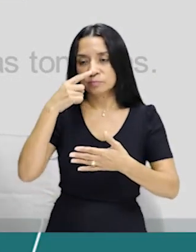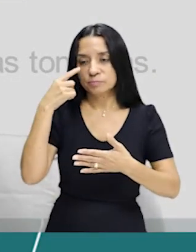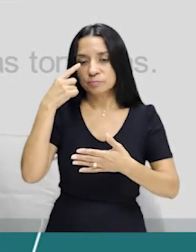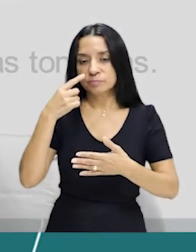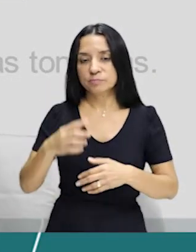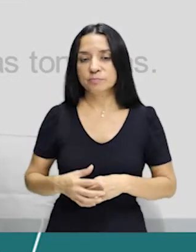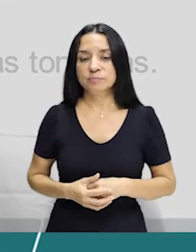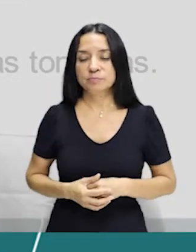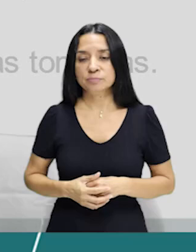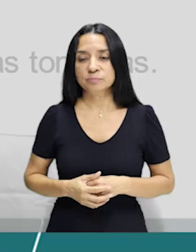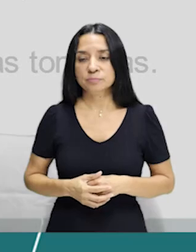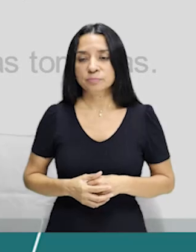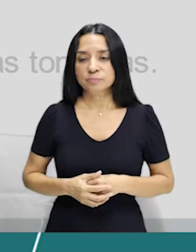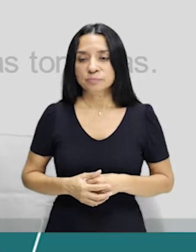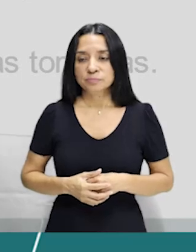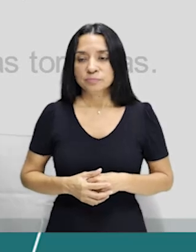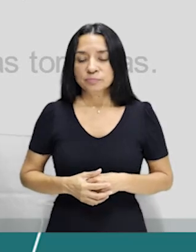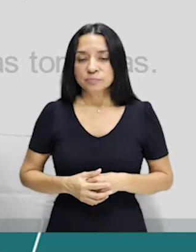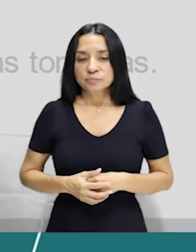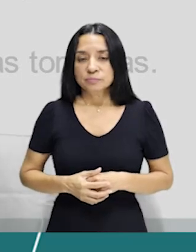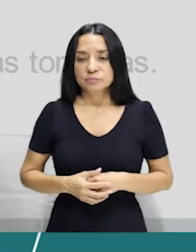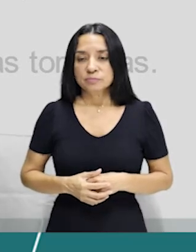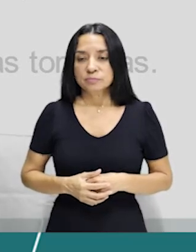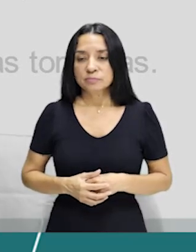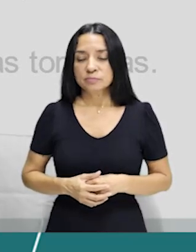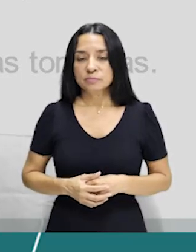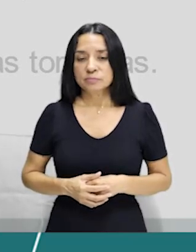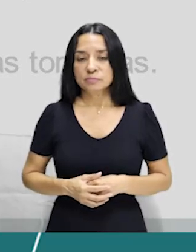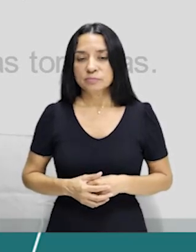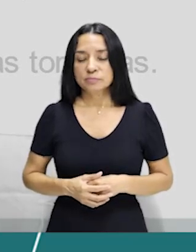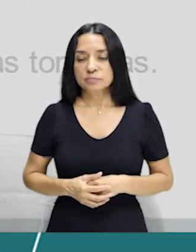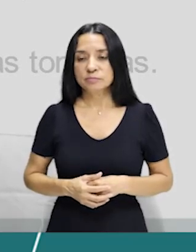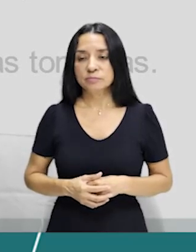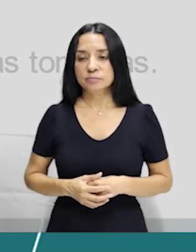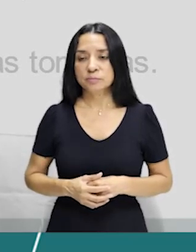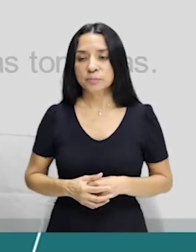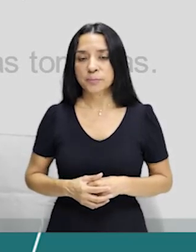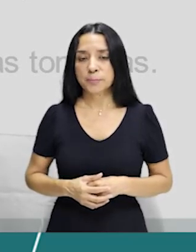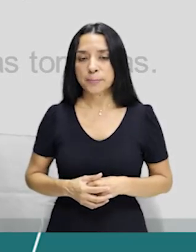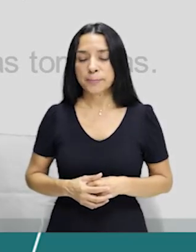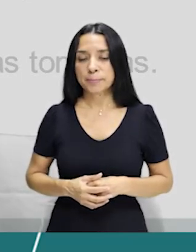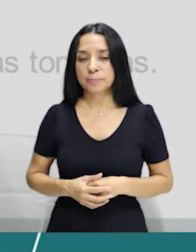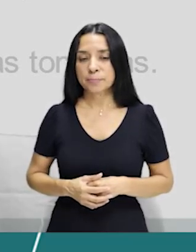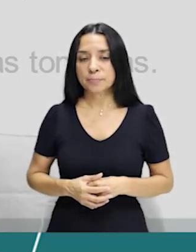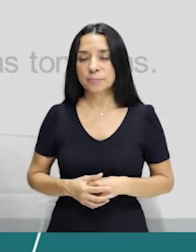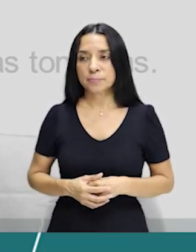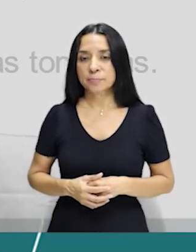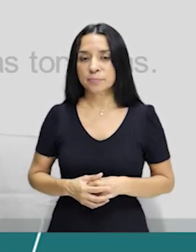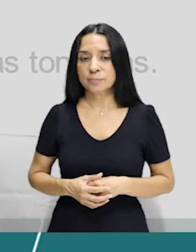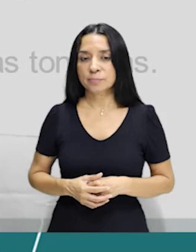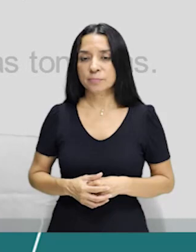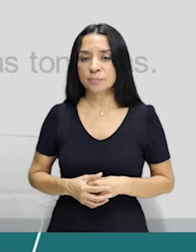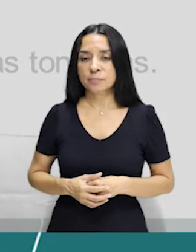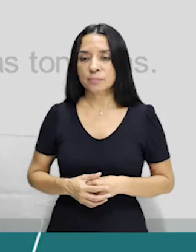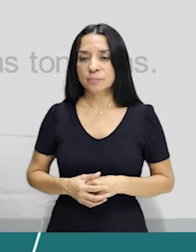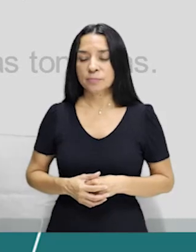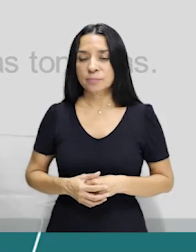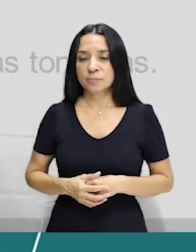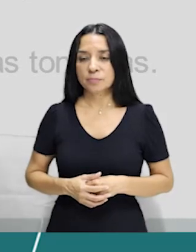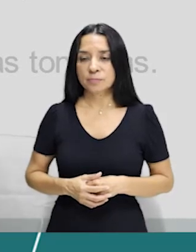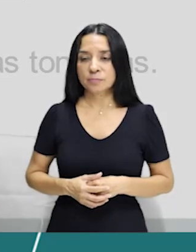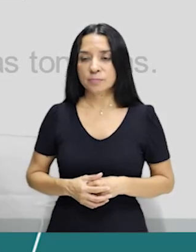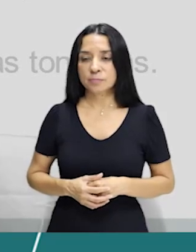Amanda, ela se arregla rapidamente. Nós outras,